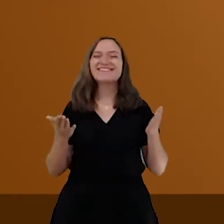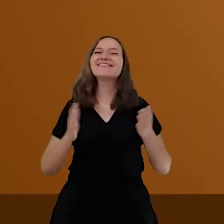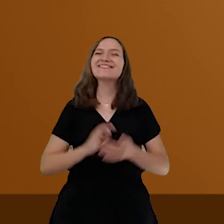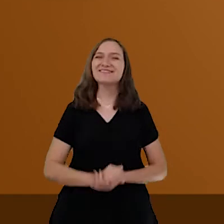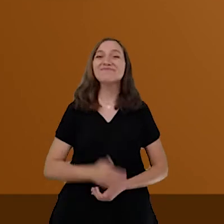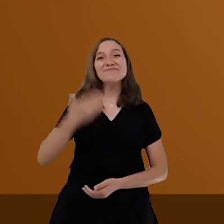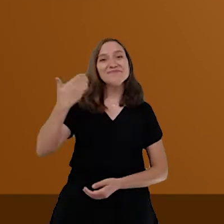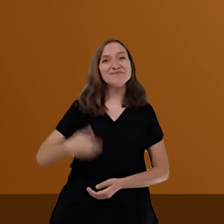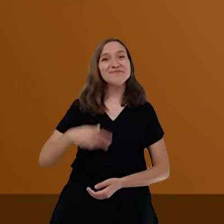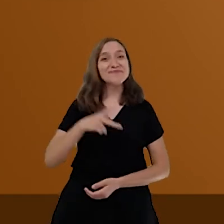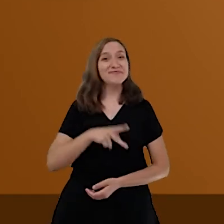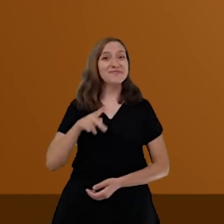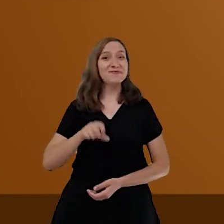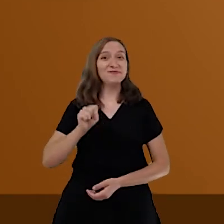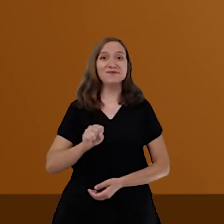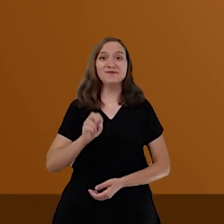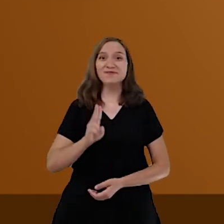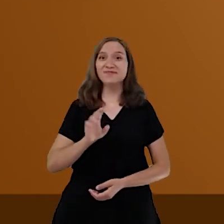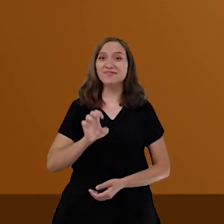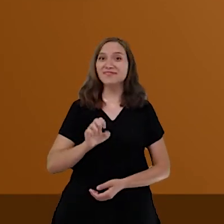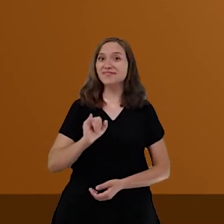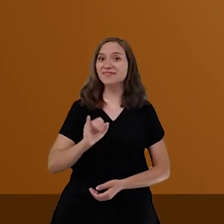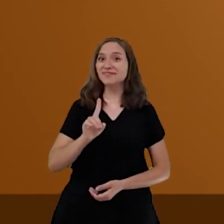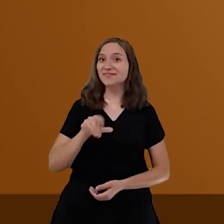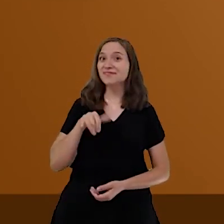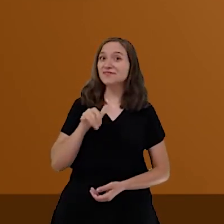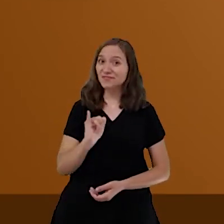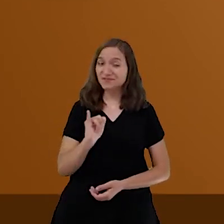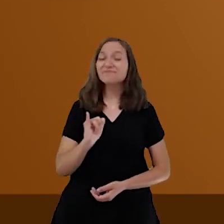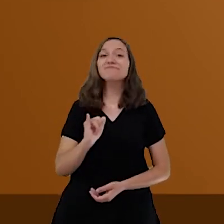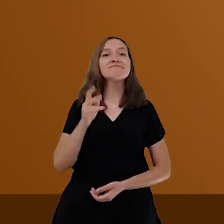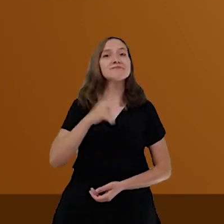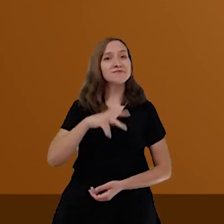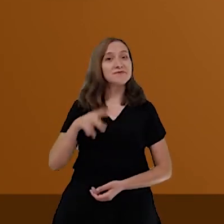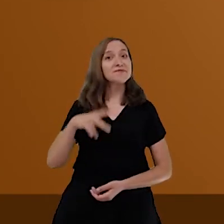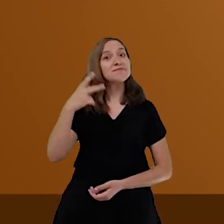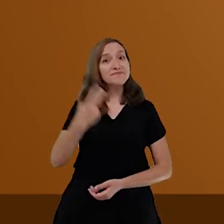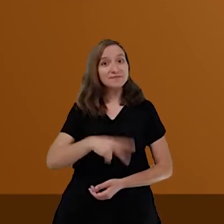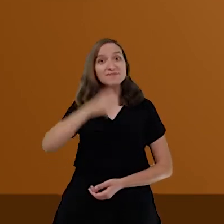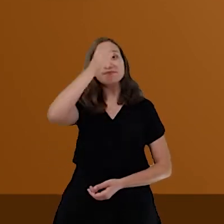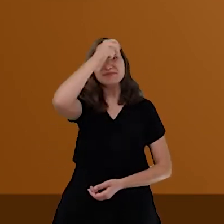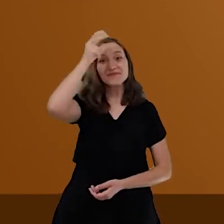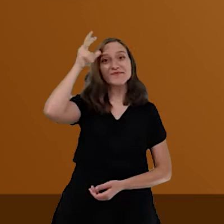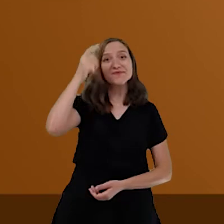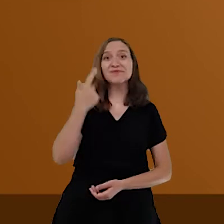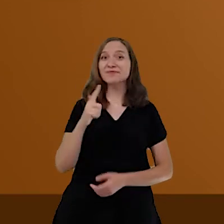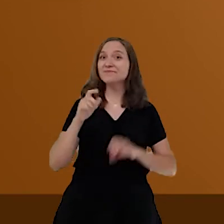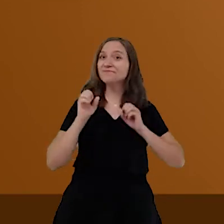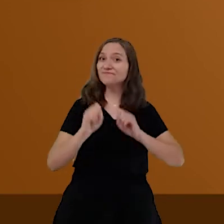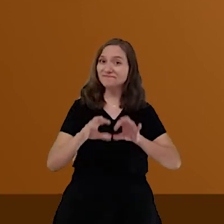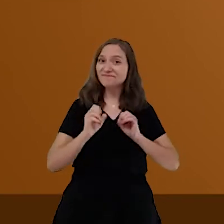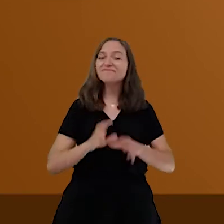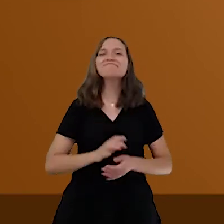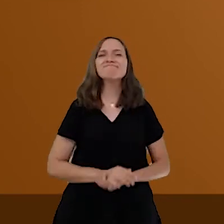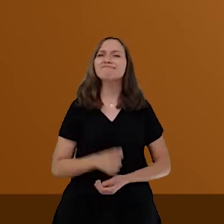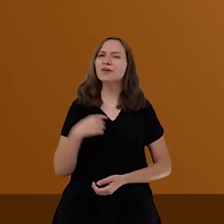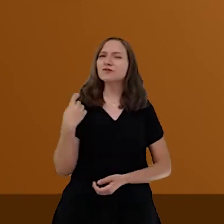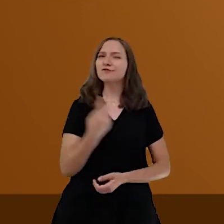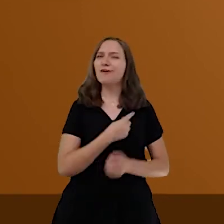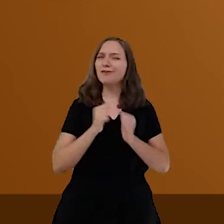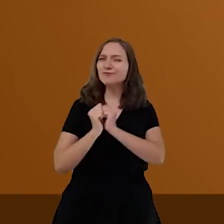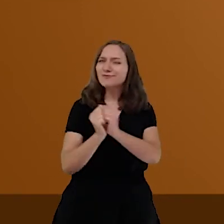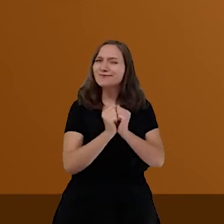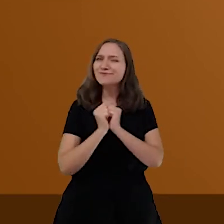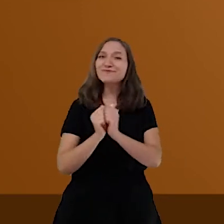Eu sou a professora Suede Lourencio. Sou professora aqui da Rede Municipal de Ensino de Goiânia. Nós estaremos juntos